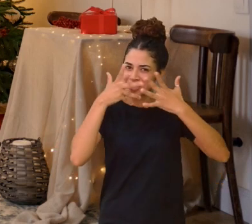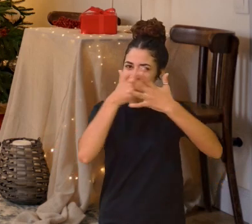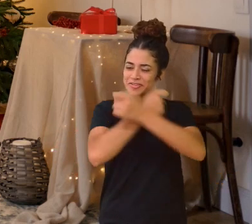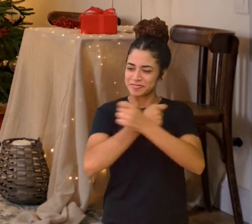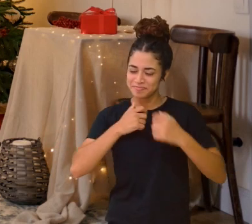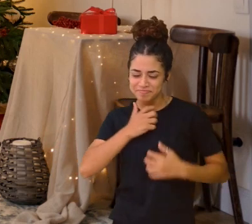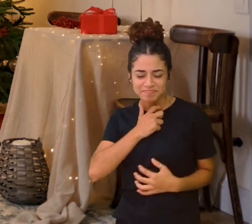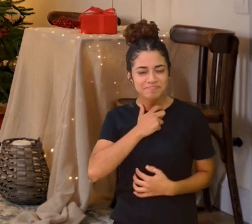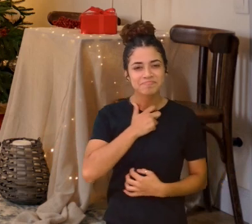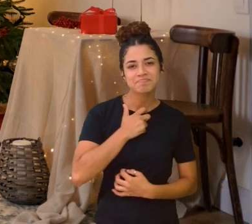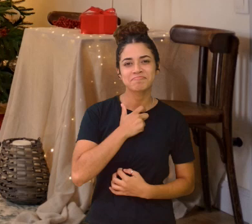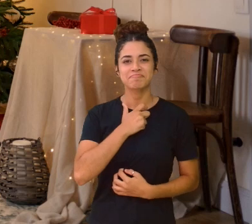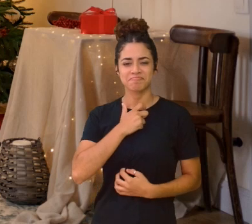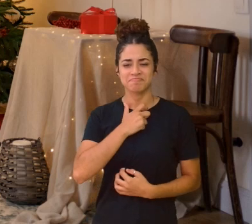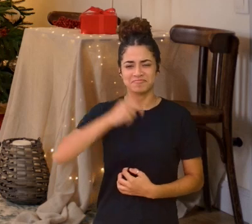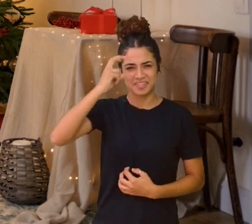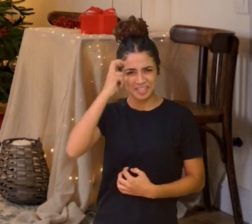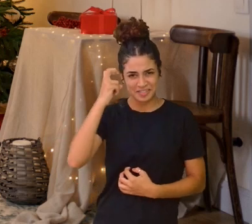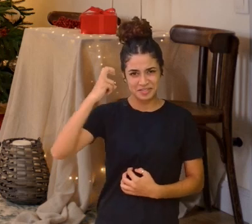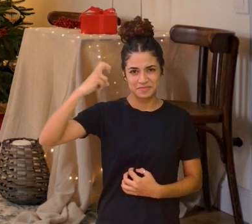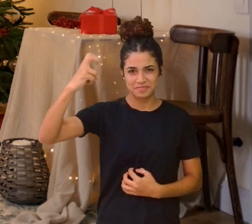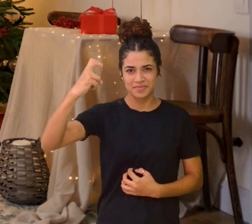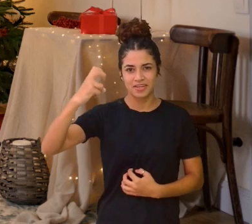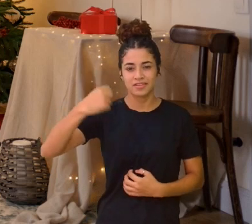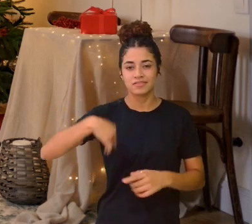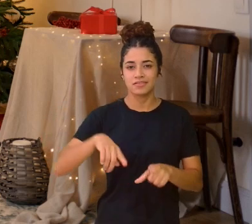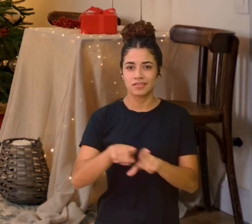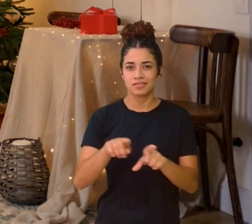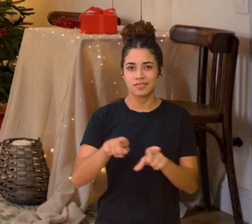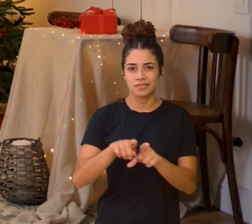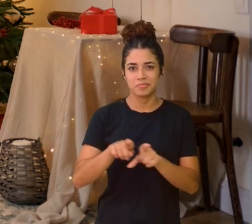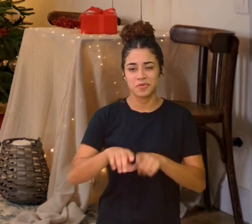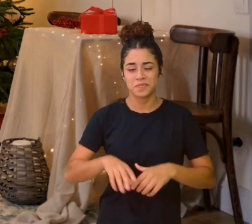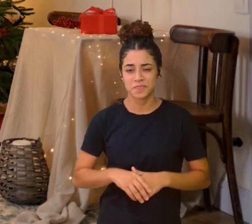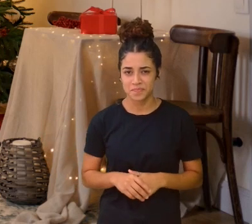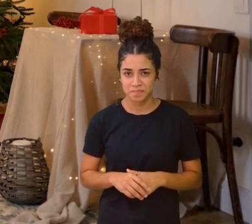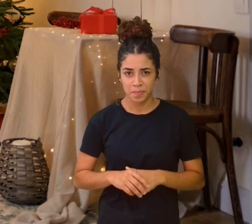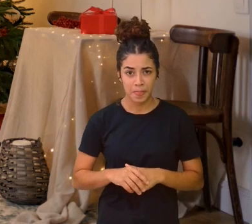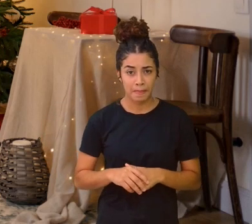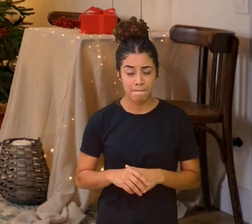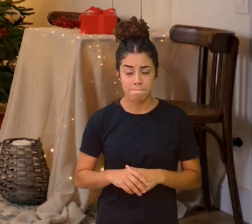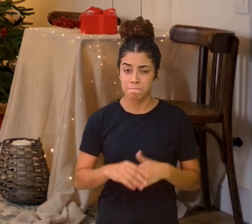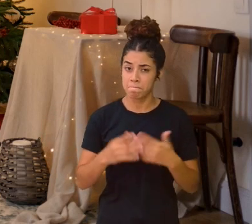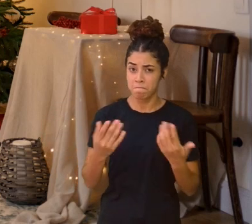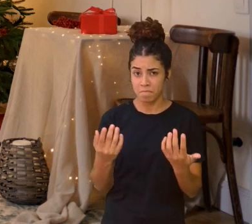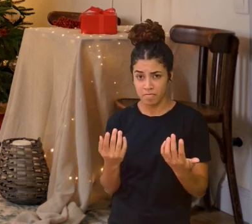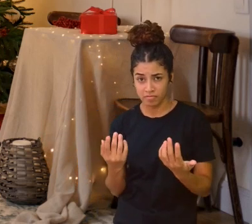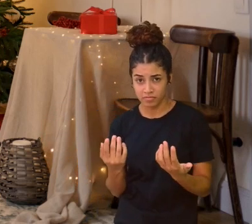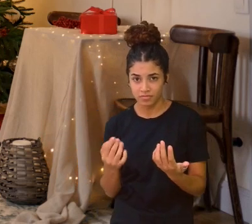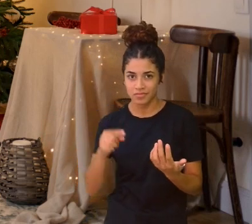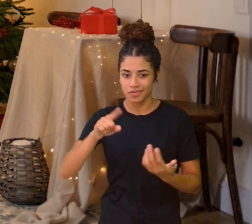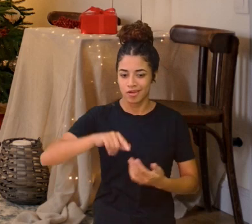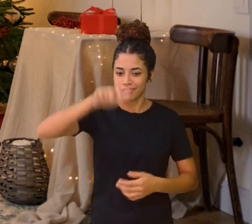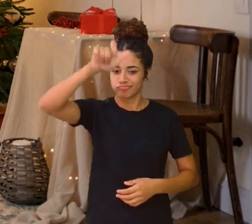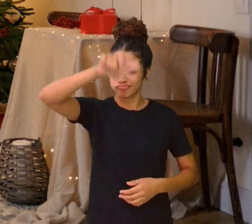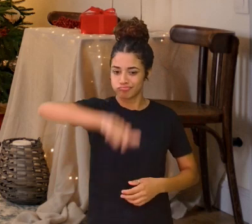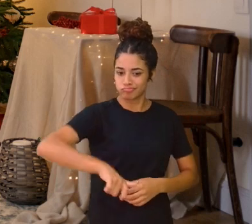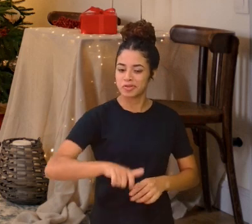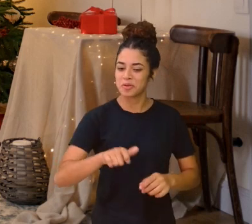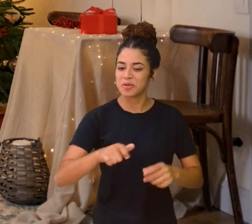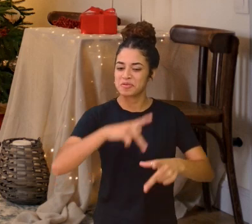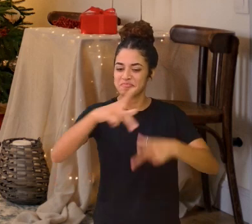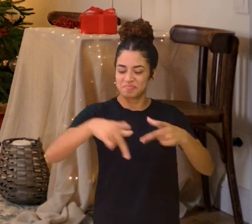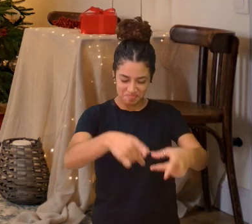Muito esperto E perspicaz Isso é que era presente